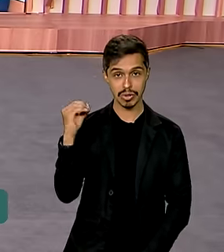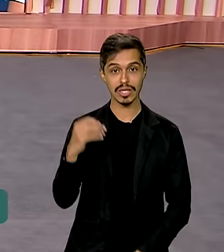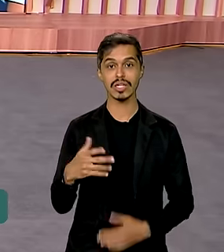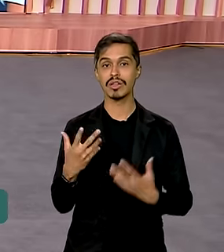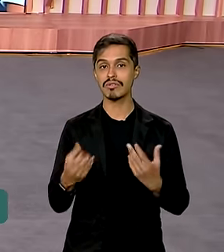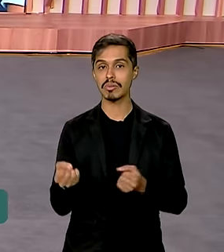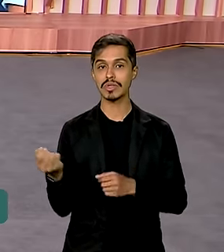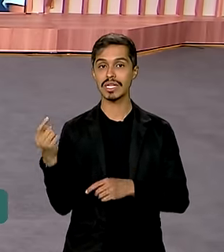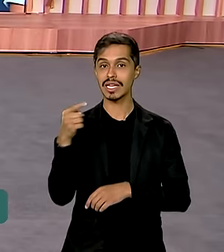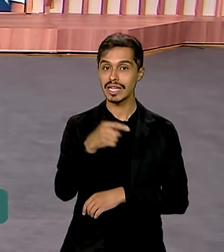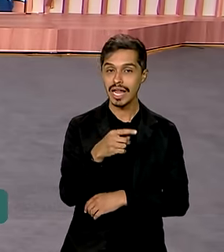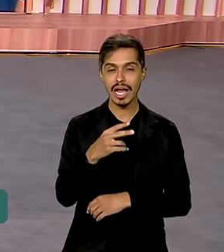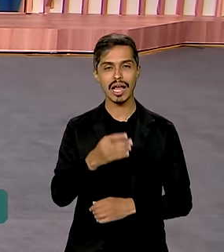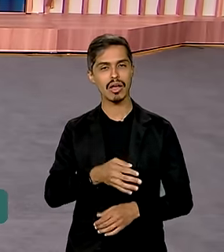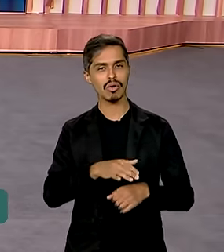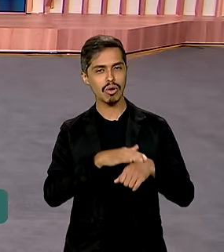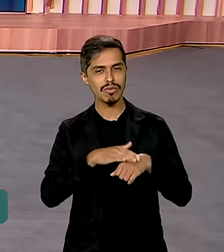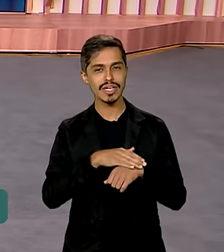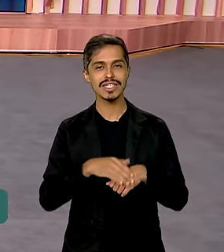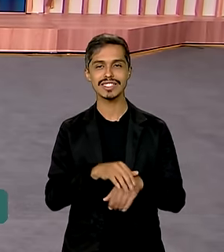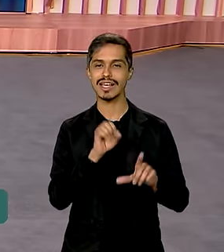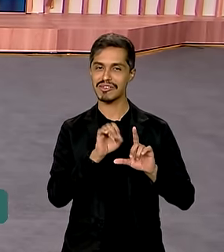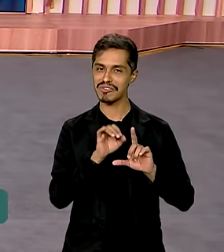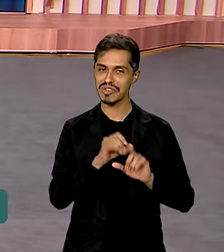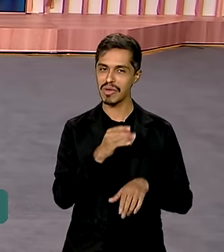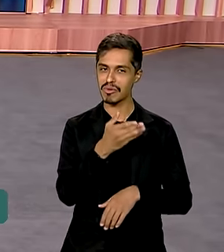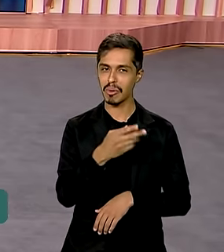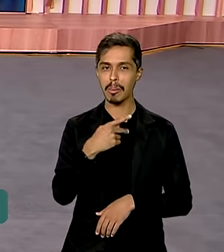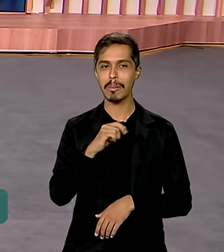vivo com o repórter Pablo Mundim. Bom dia, Pablo.